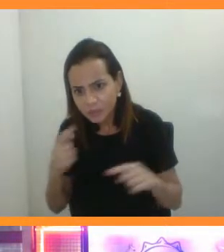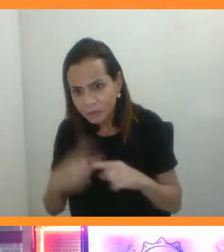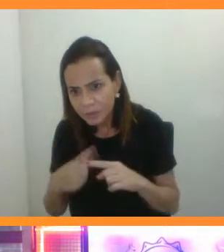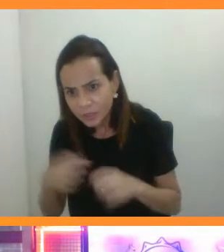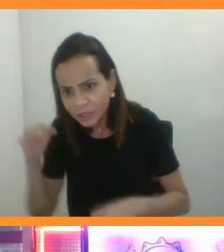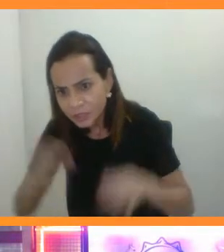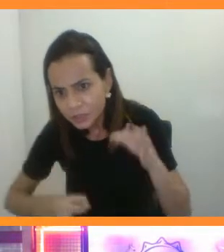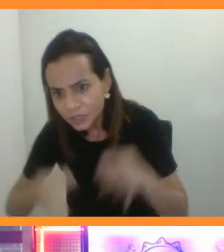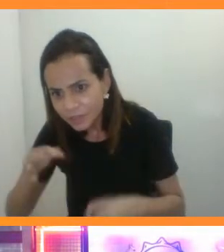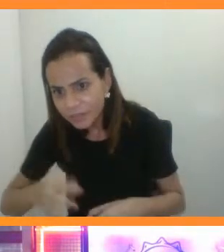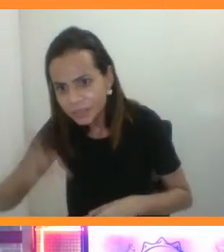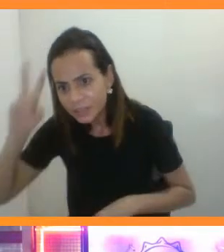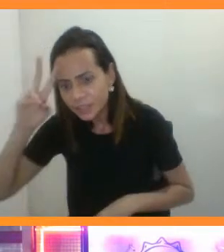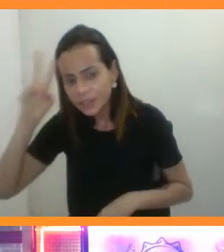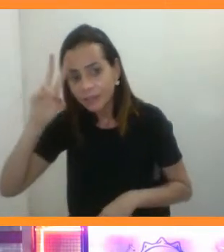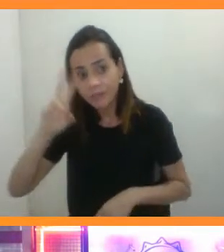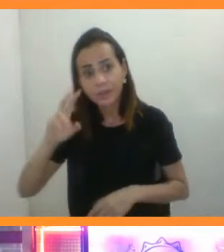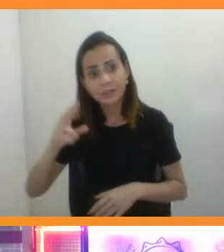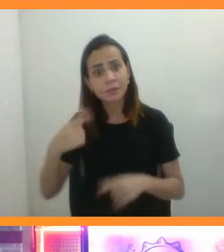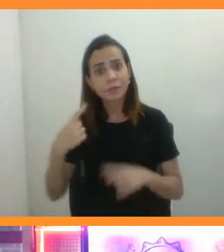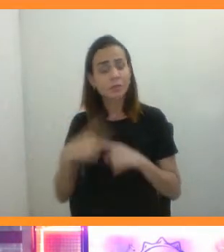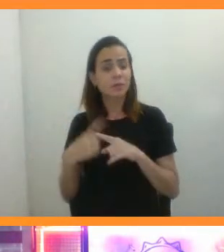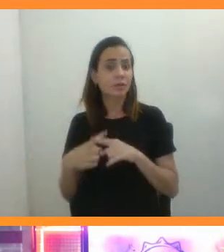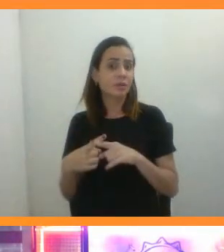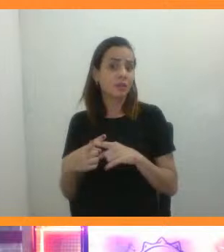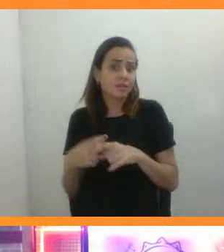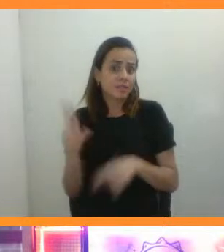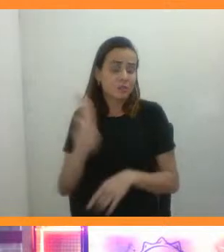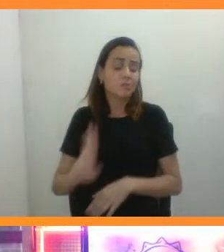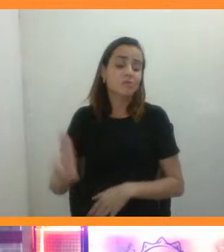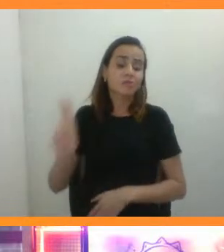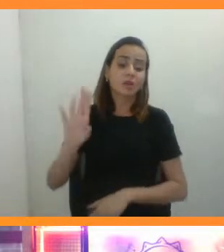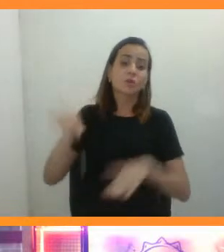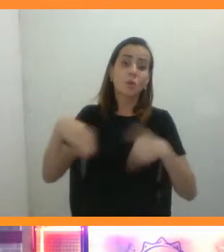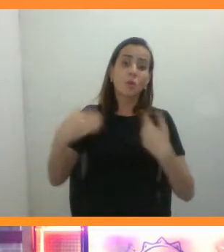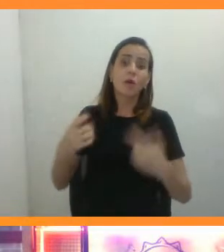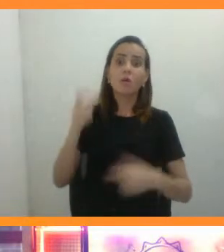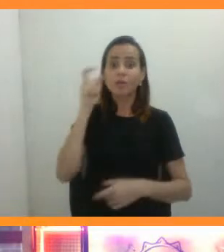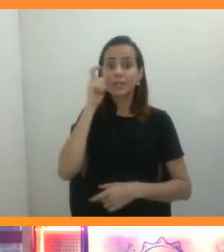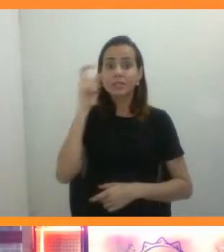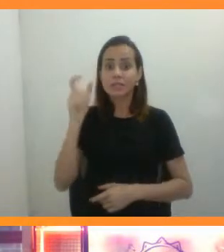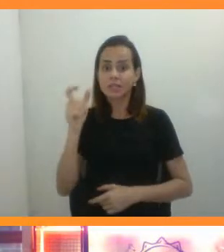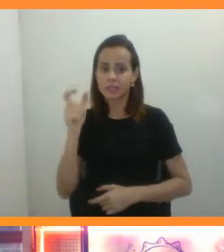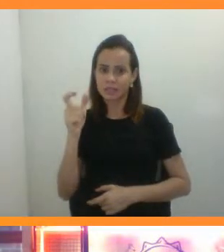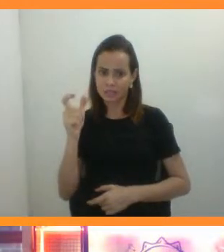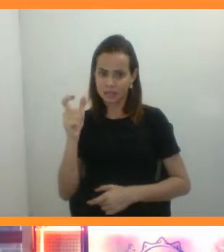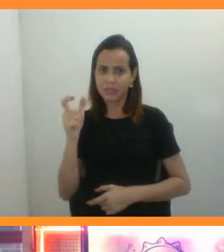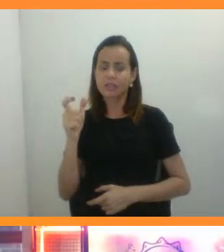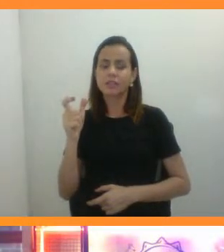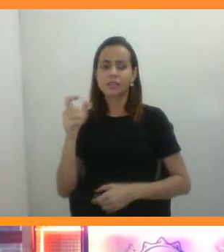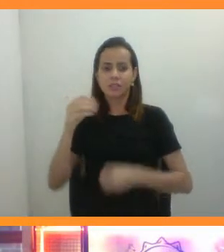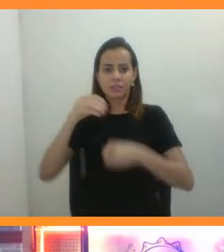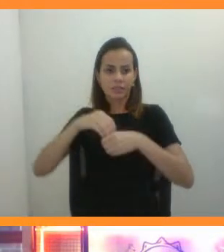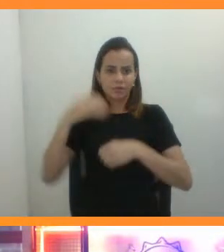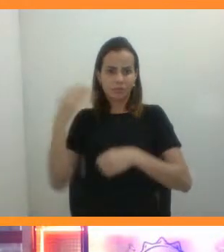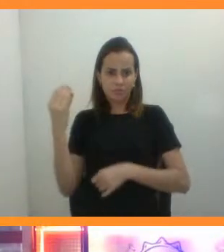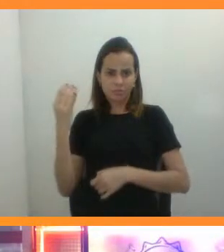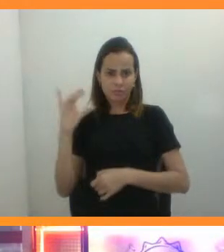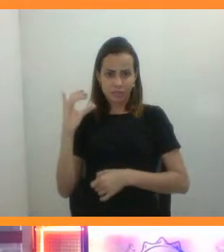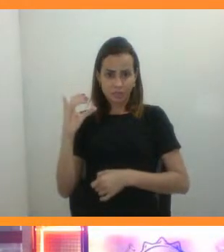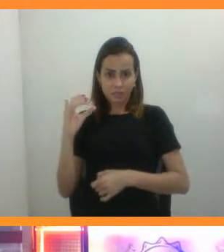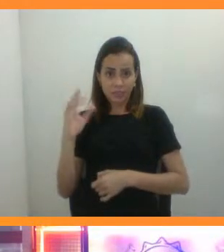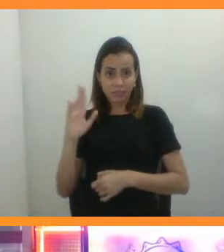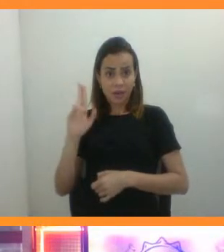lembrando para que vai servir, né? Qual é o interesse envolvido na pesquisa. Se for algo